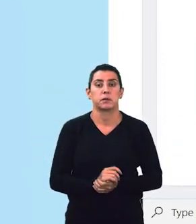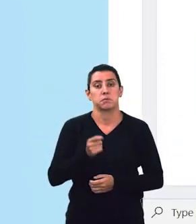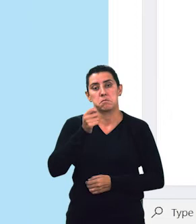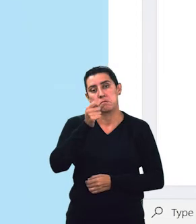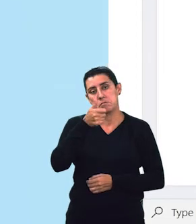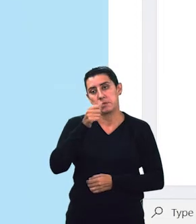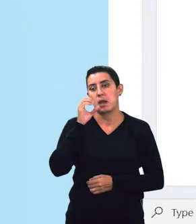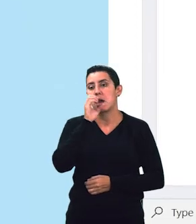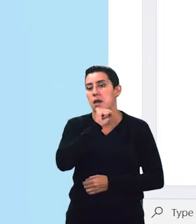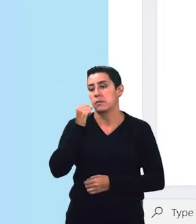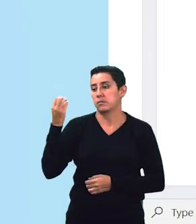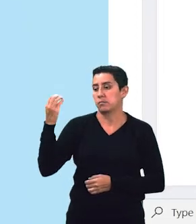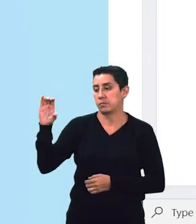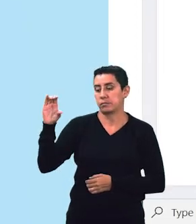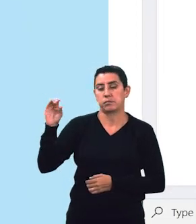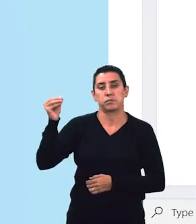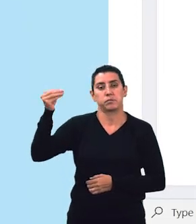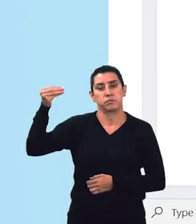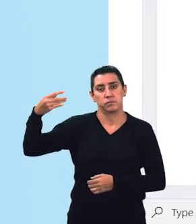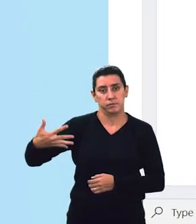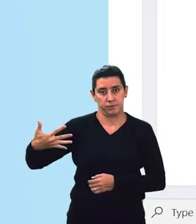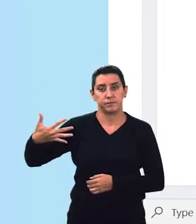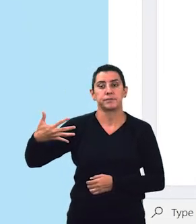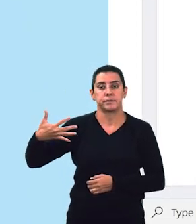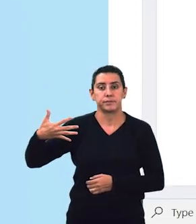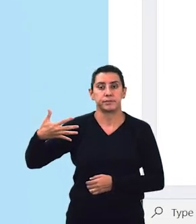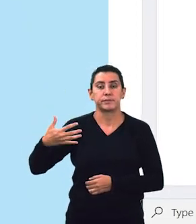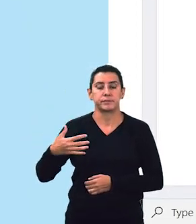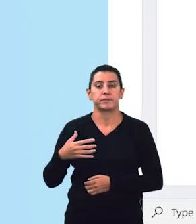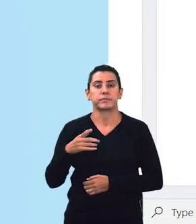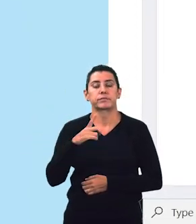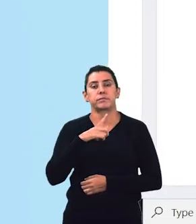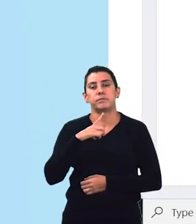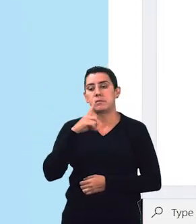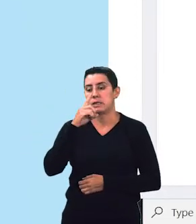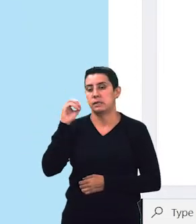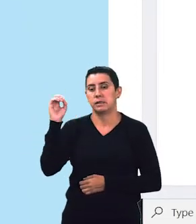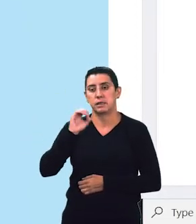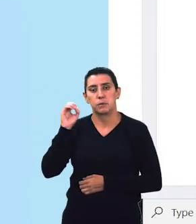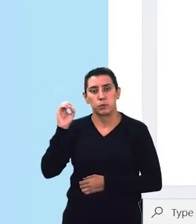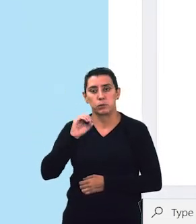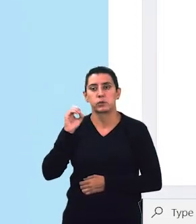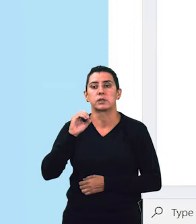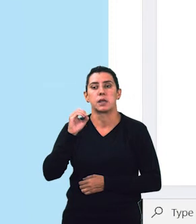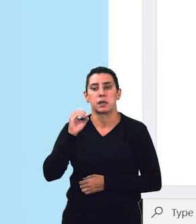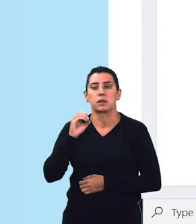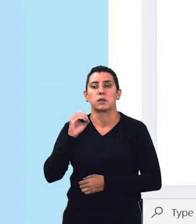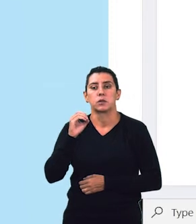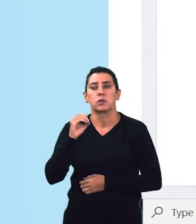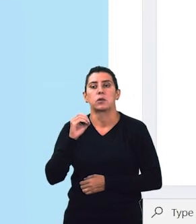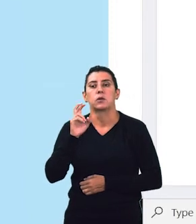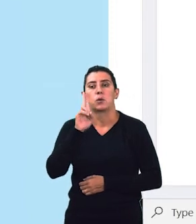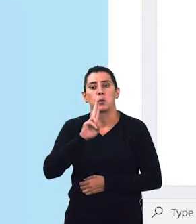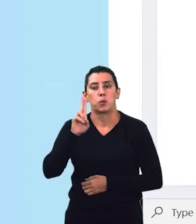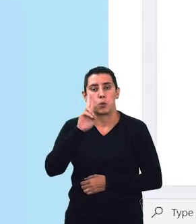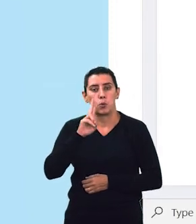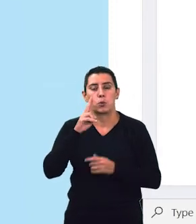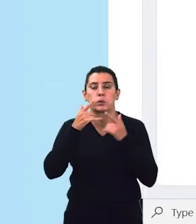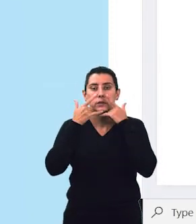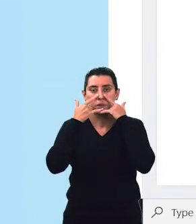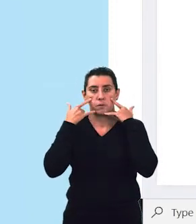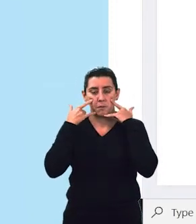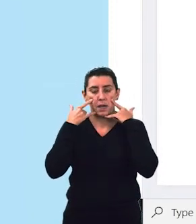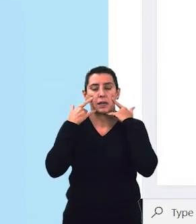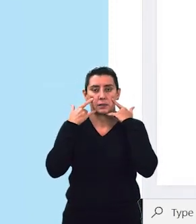Então é isso, pessoal. Aqui, detecção com 100% de probabilidade da pessoa